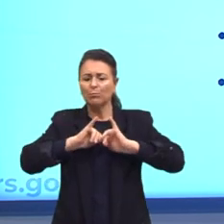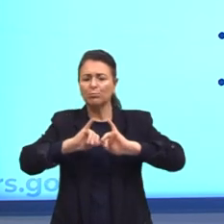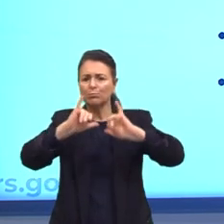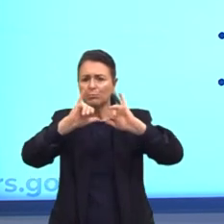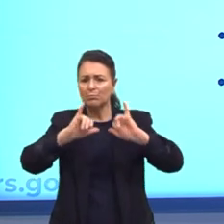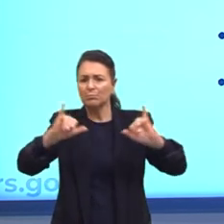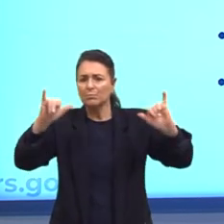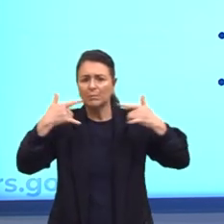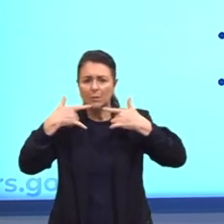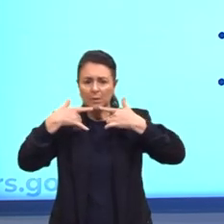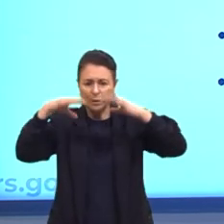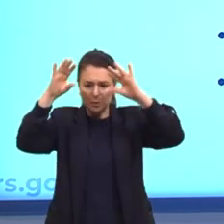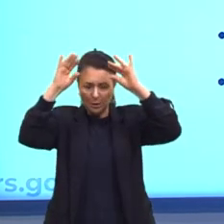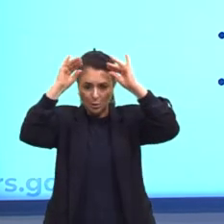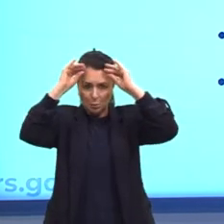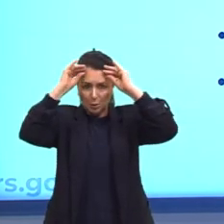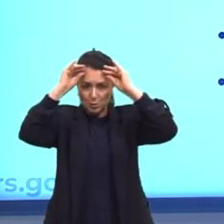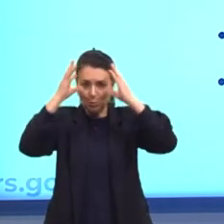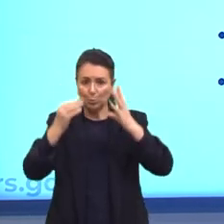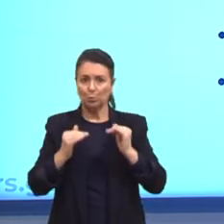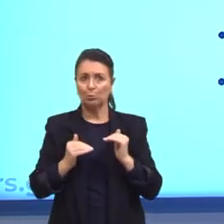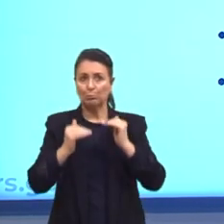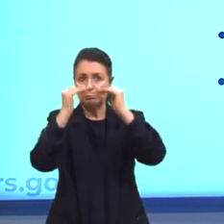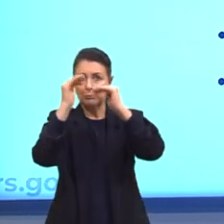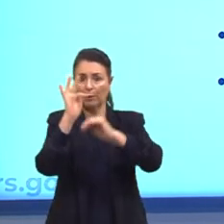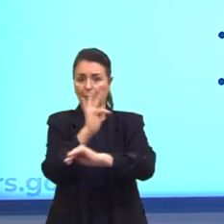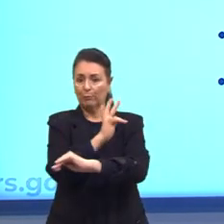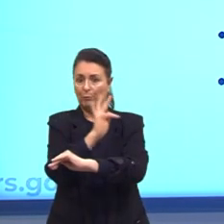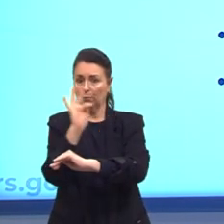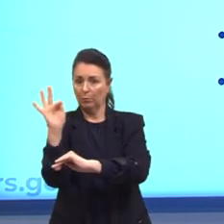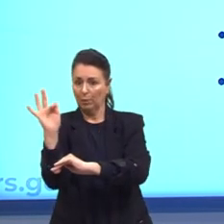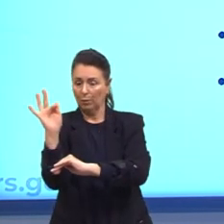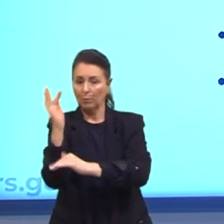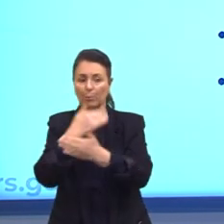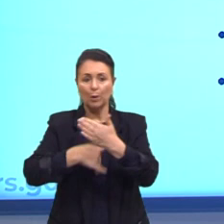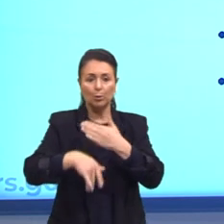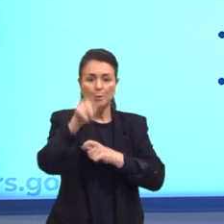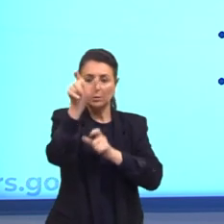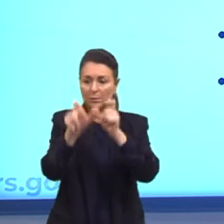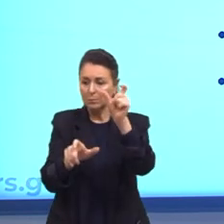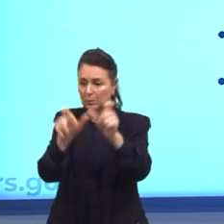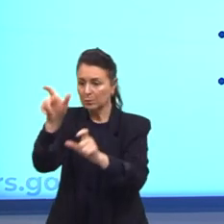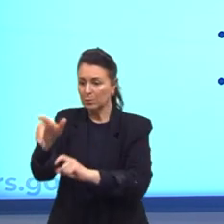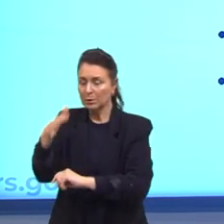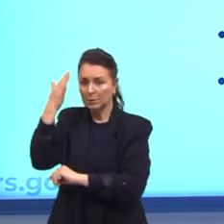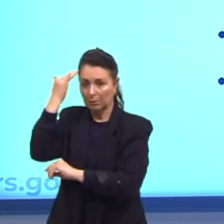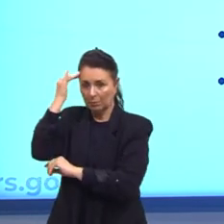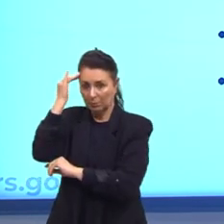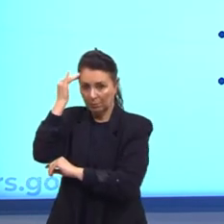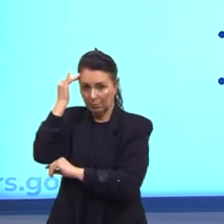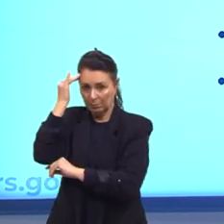com linguagem muito rebuscada, porque a ideia é chegar em todos os públicos ou na maior quantidade possível de público.